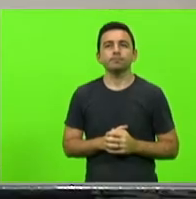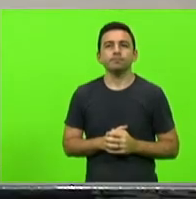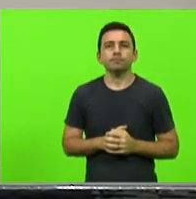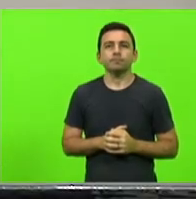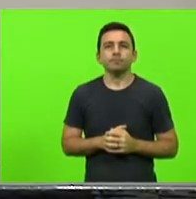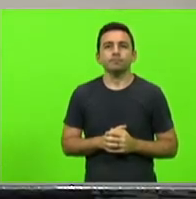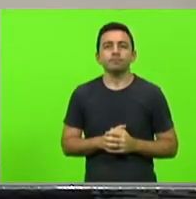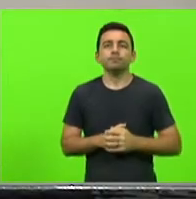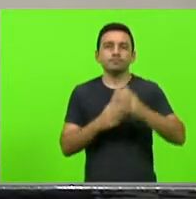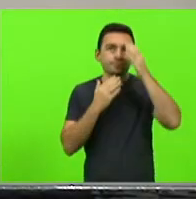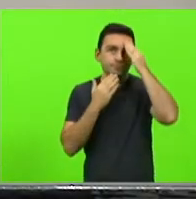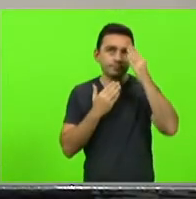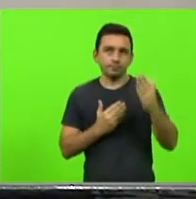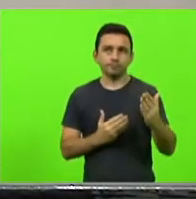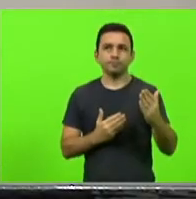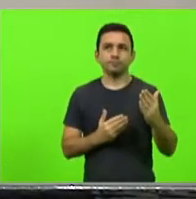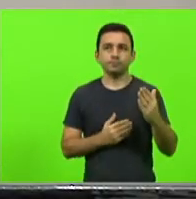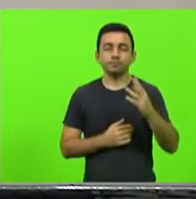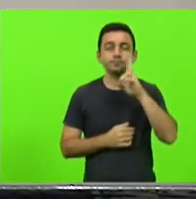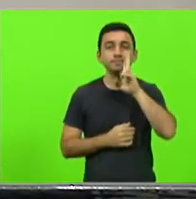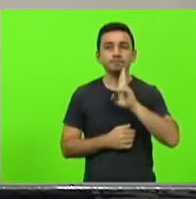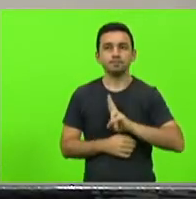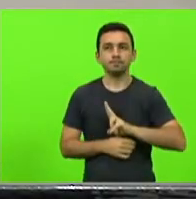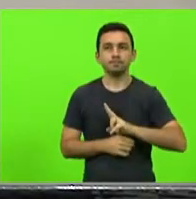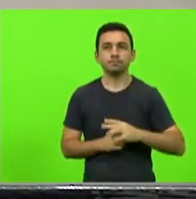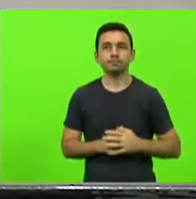obrigado deputado Ivan Nats